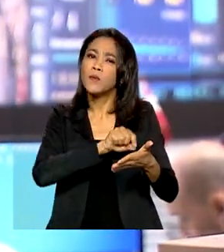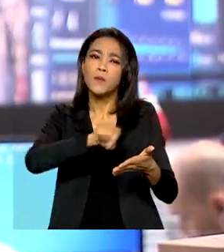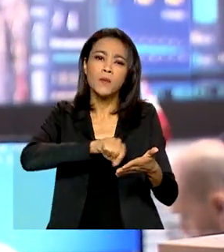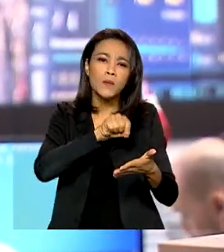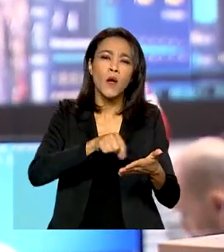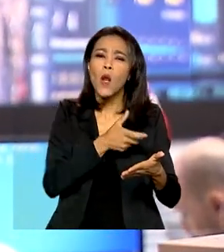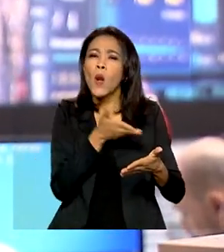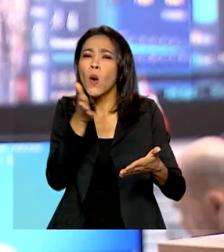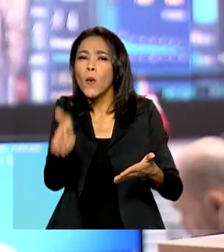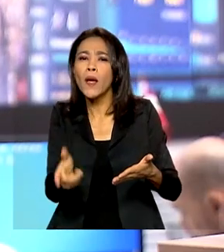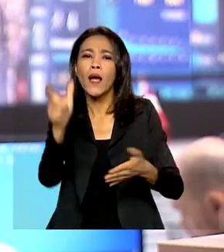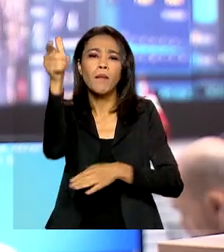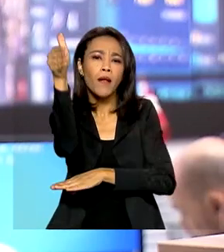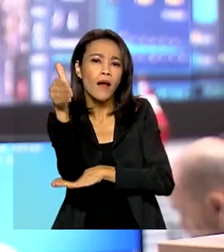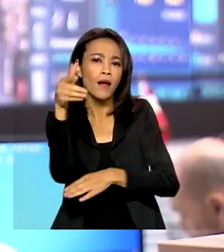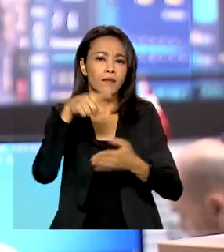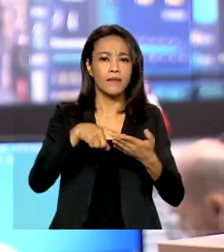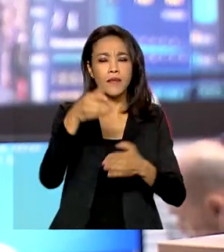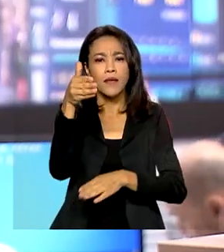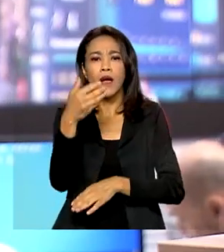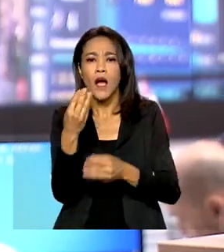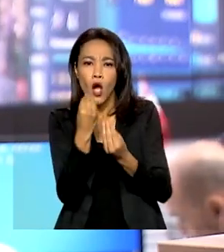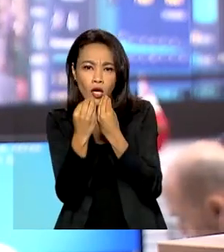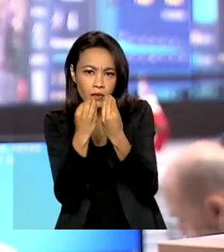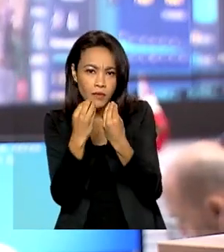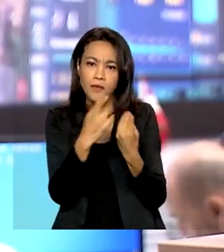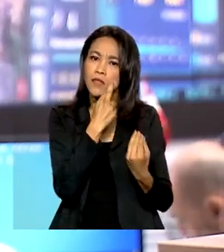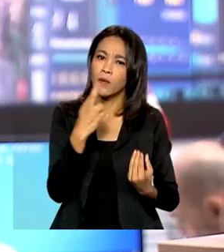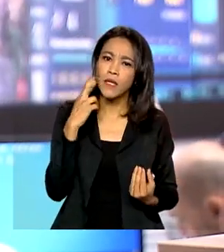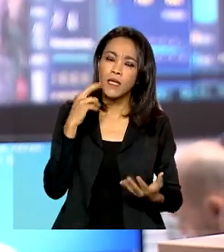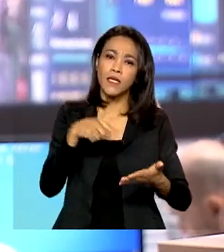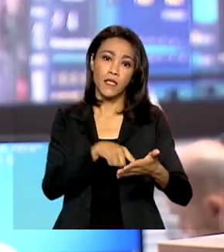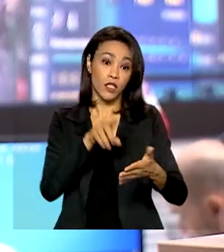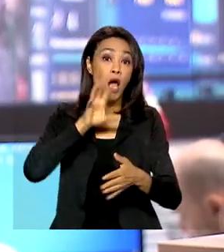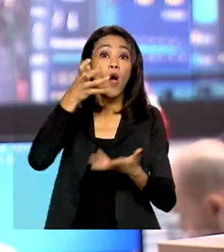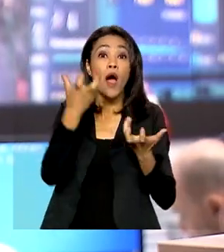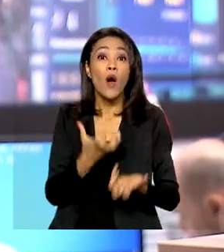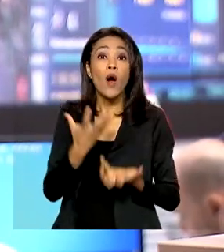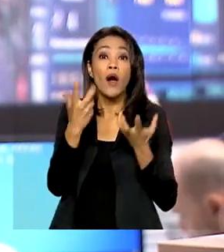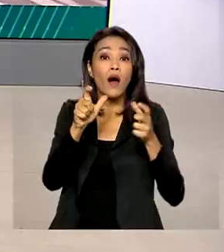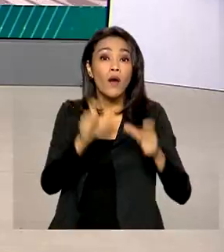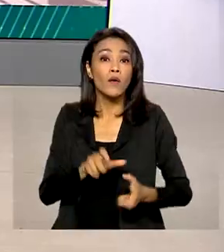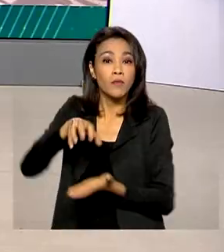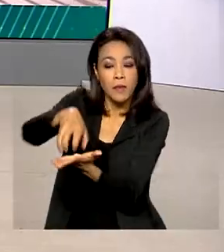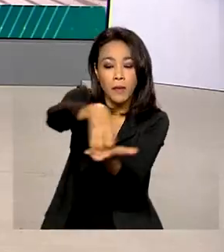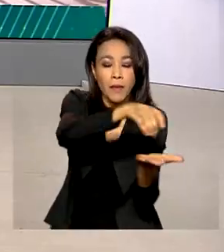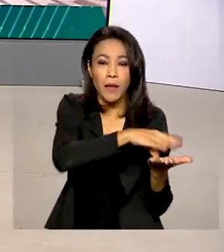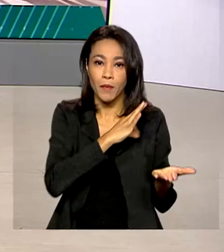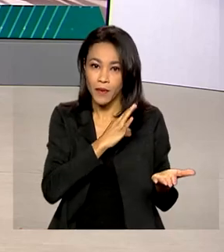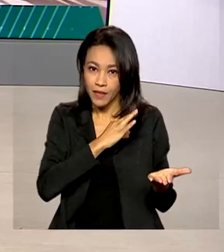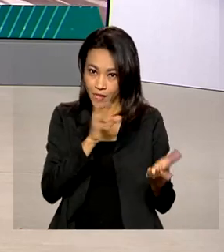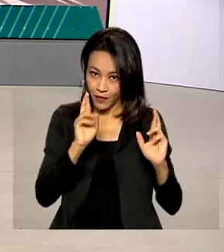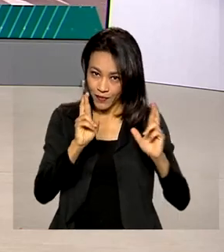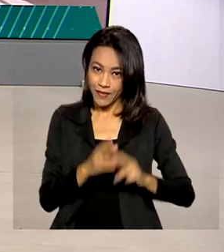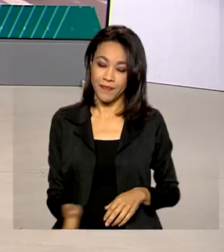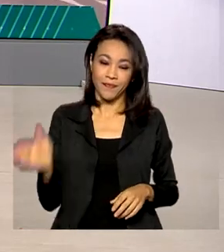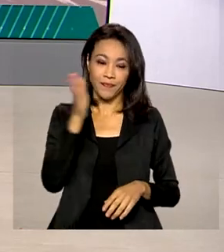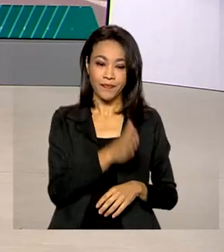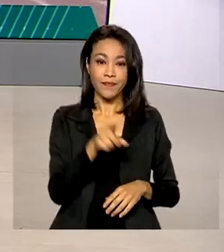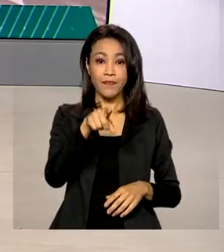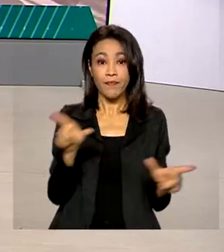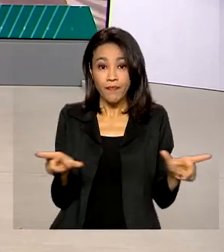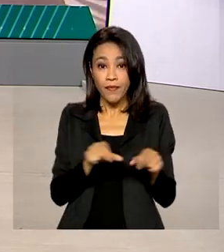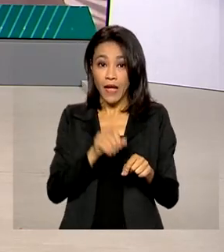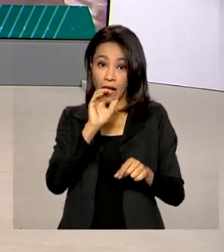hospedagem, para alimentação, banheiros, onde estão os postos da Polícia Rodoviária Federal. A Agência Nacional de